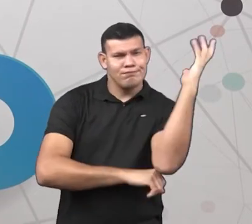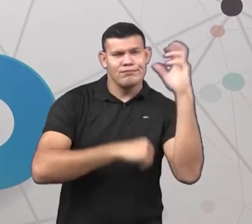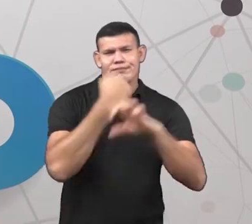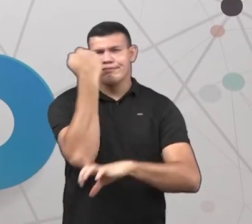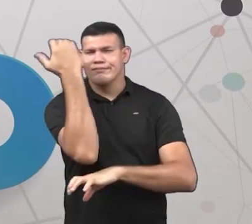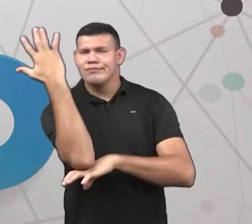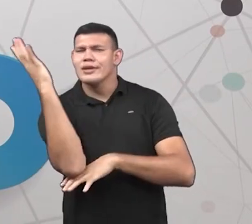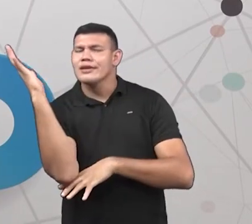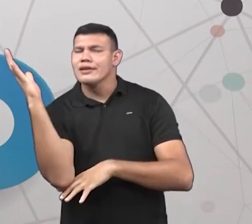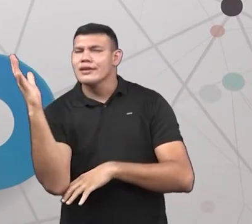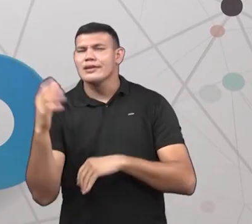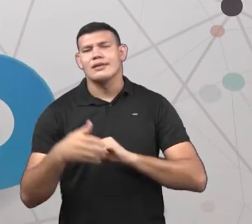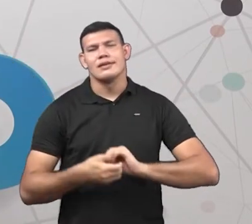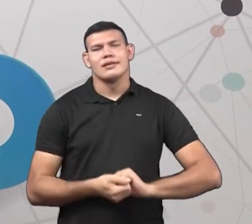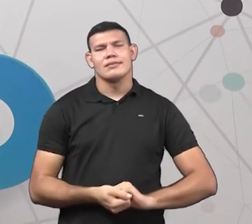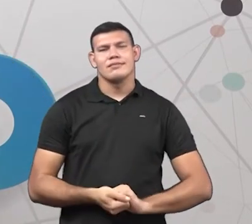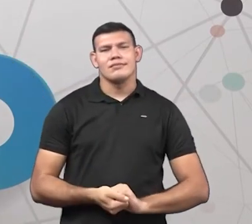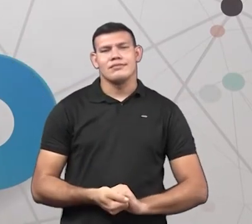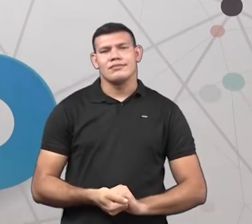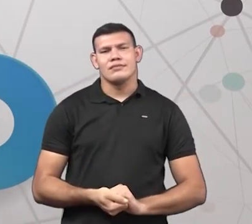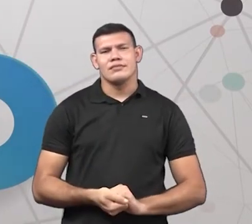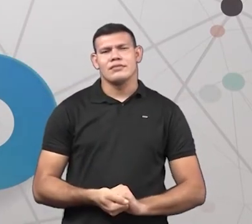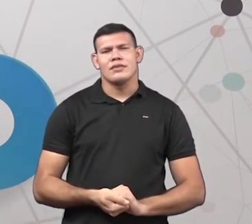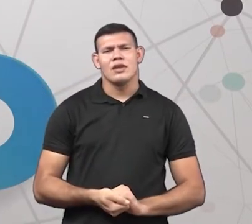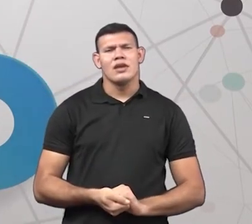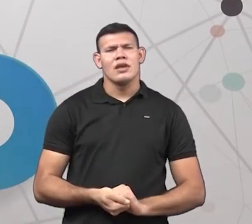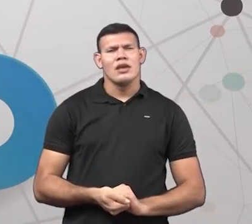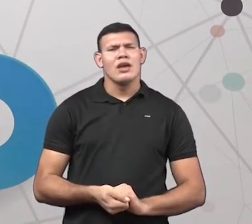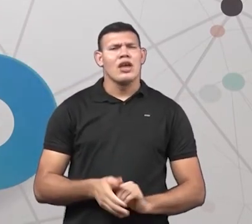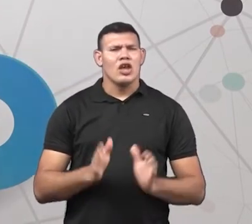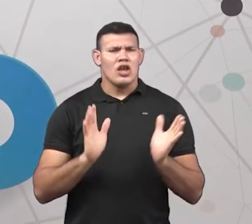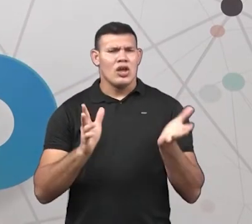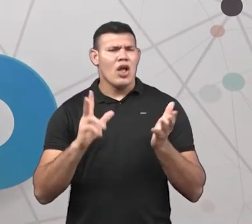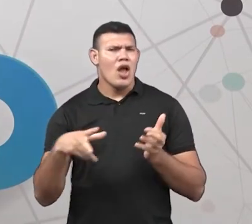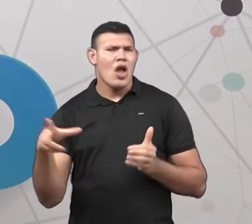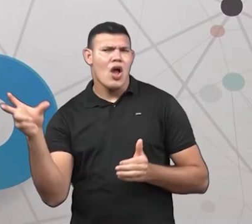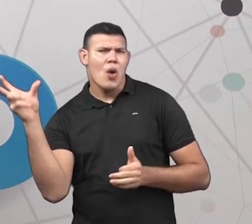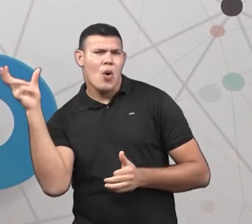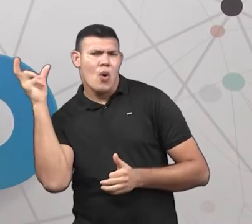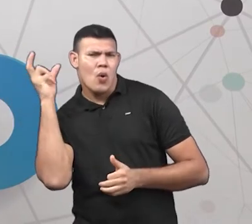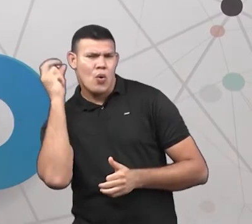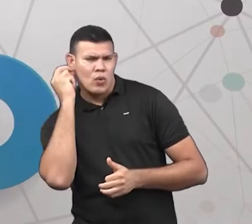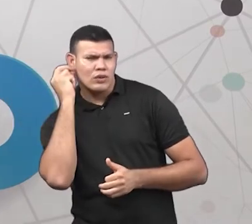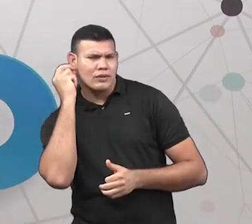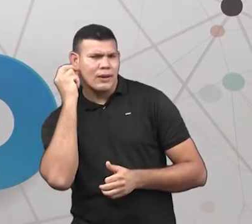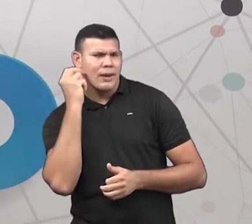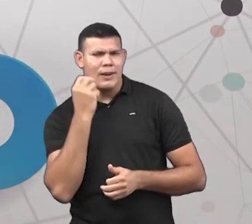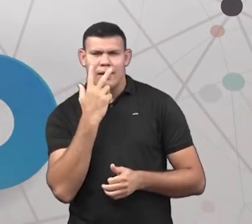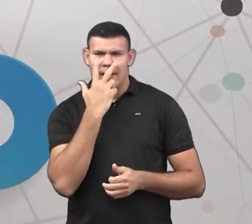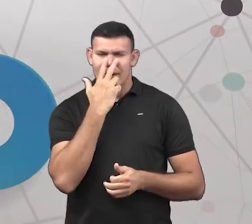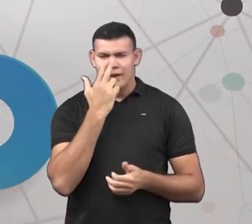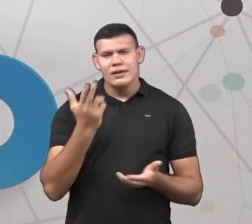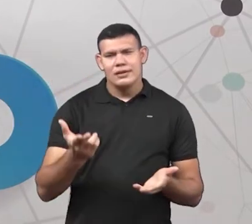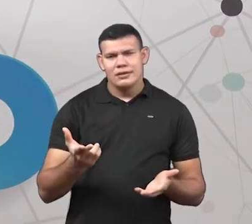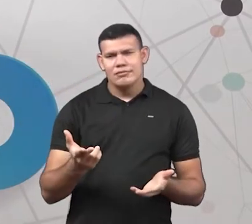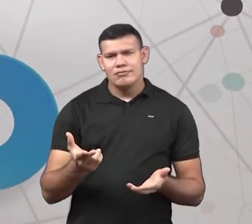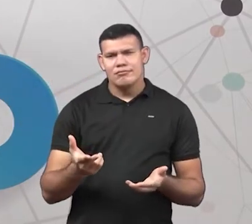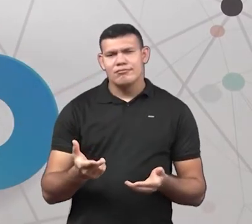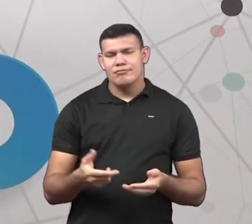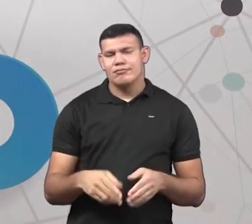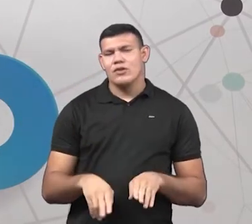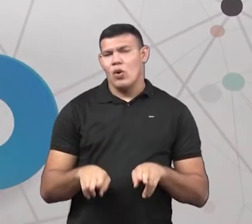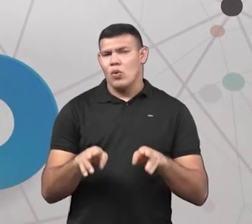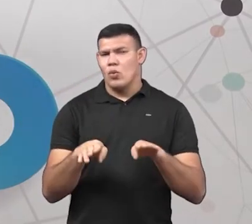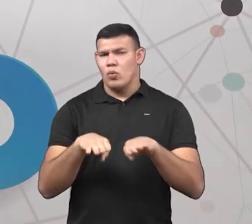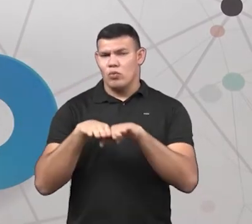Vamos ver. E vocês já ouviram falar que tem material que imita outro, que parece, ó. Esse vidro aqui,